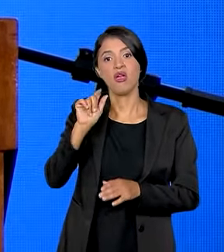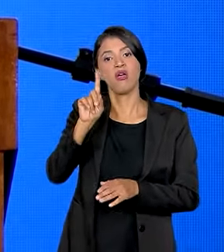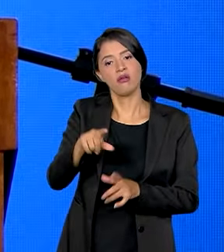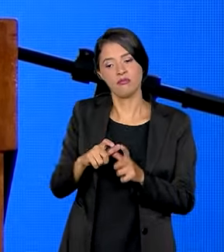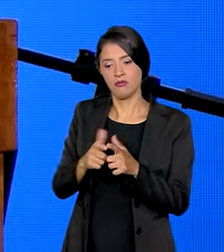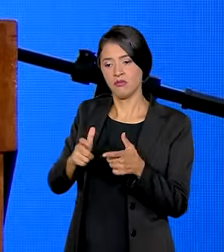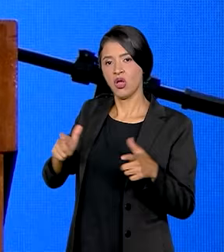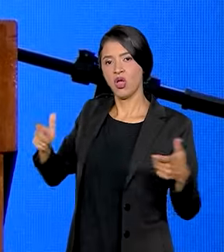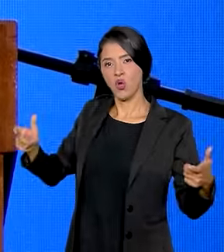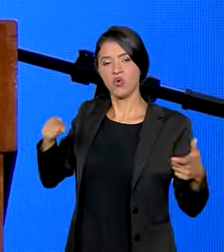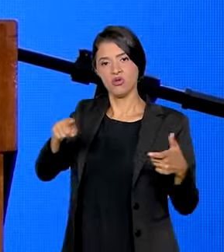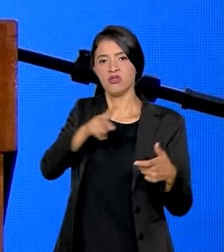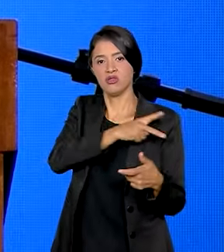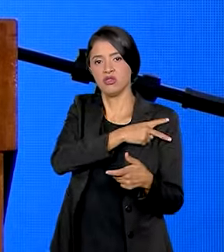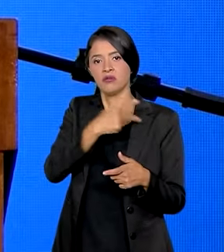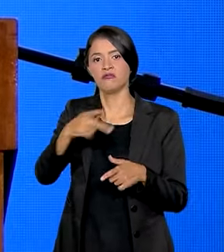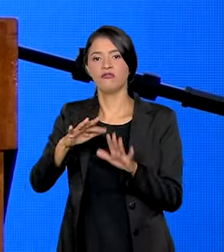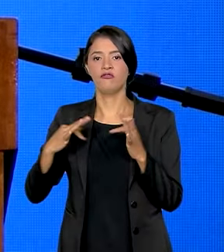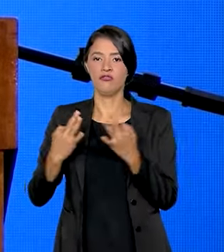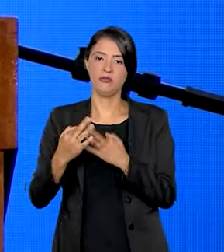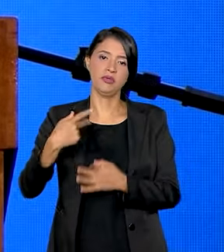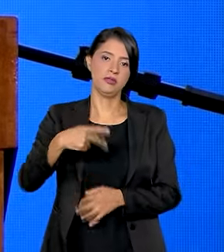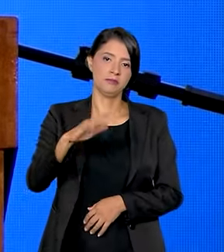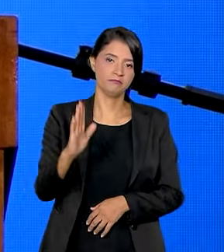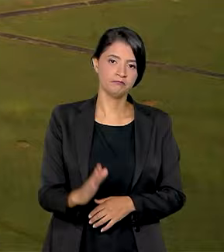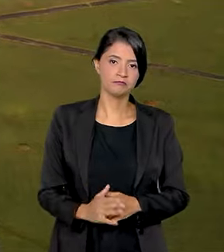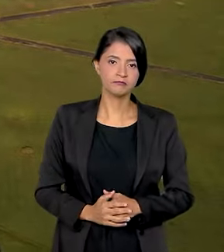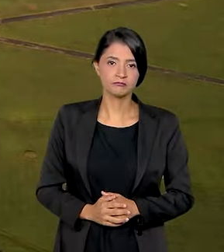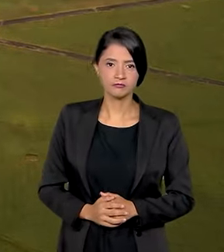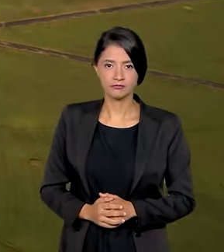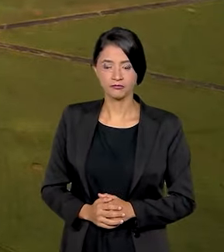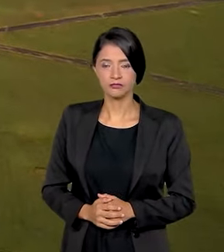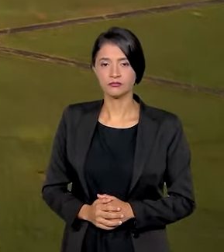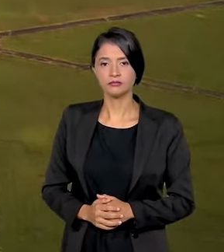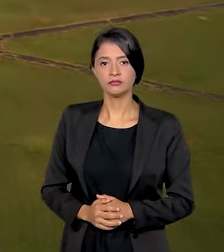que elas são maioria entre as chefes de família nesse país.